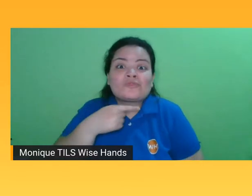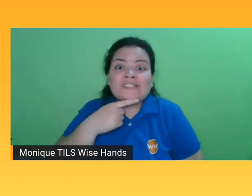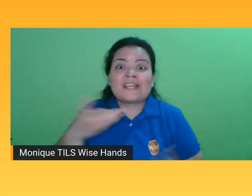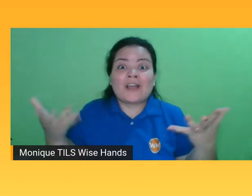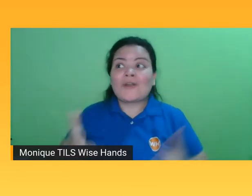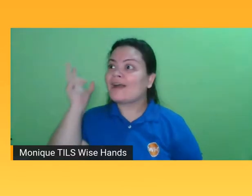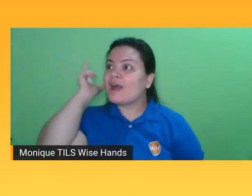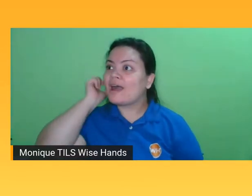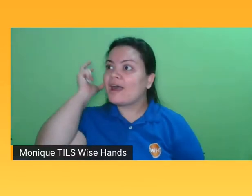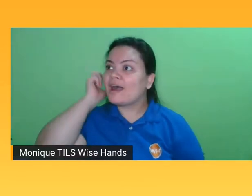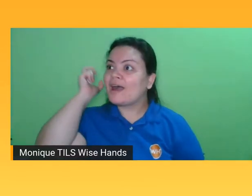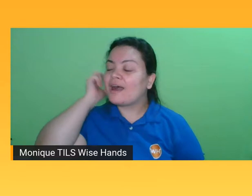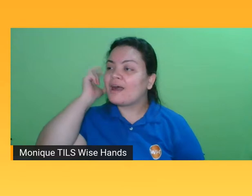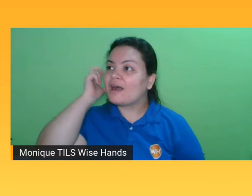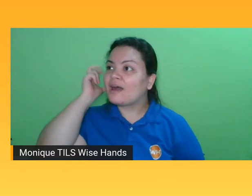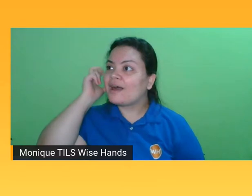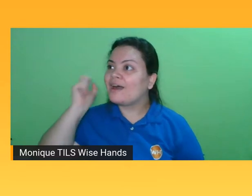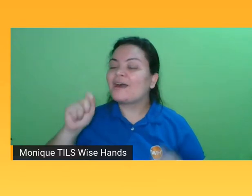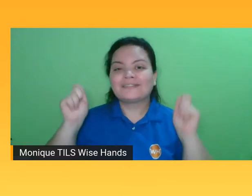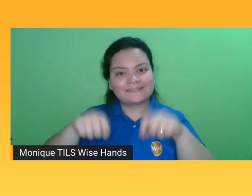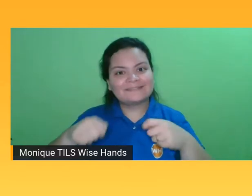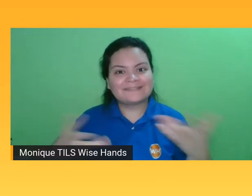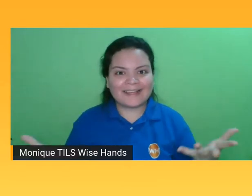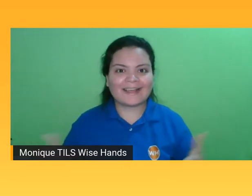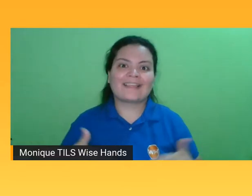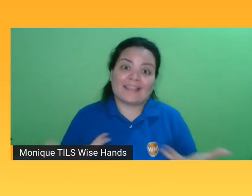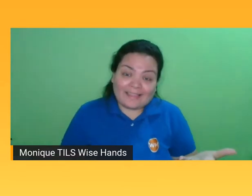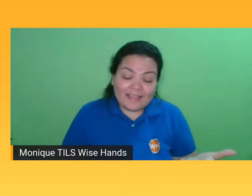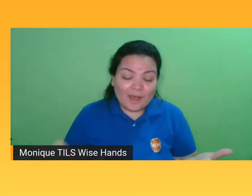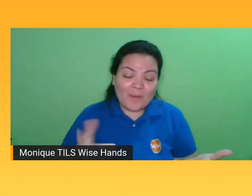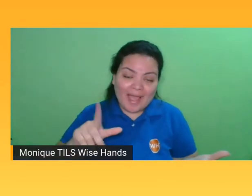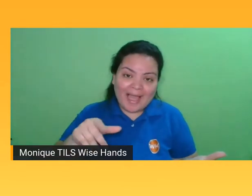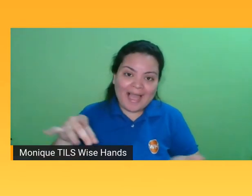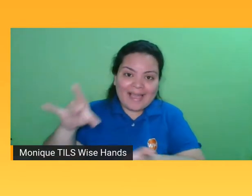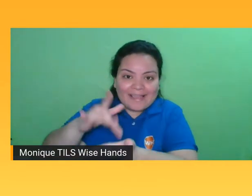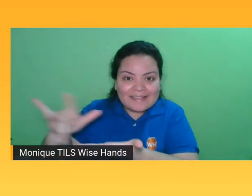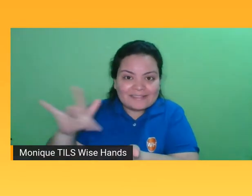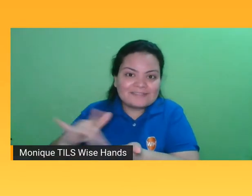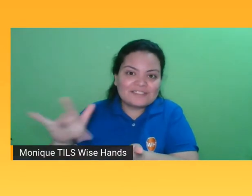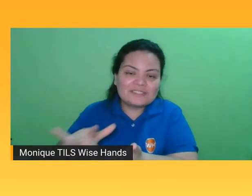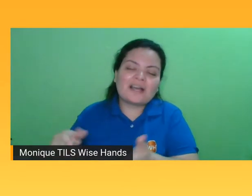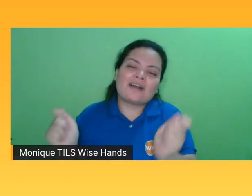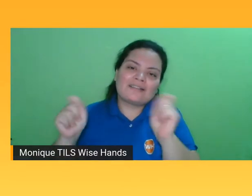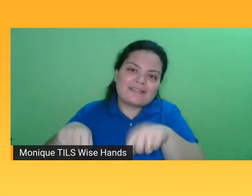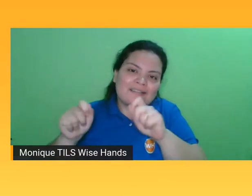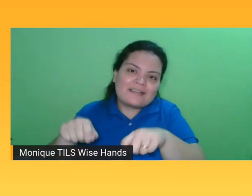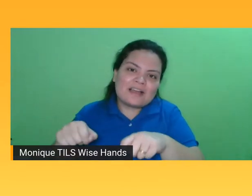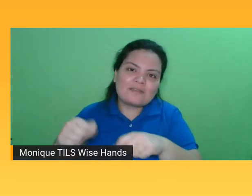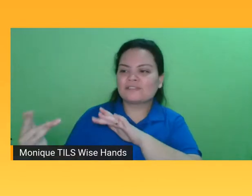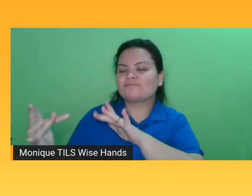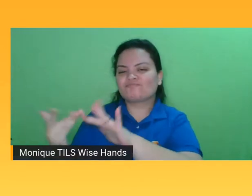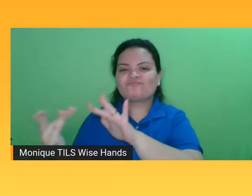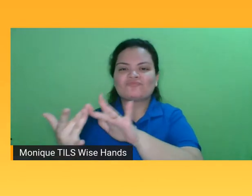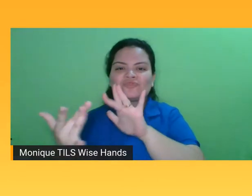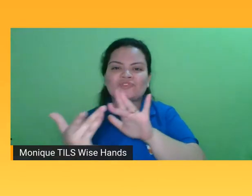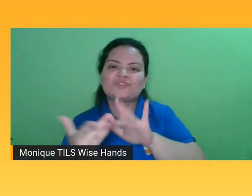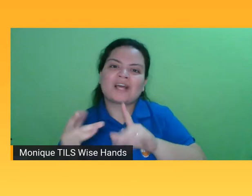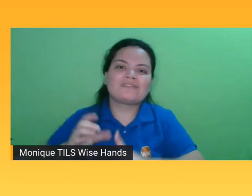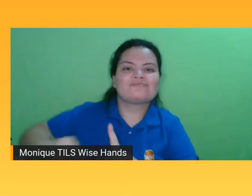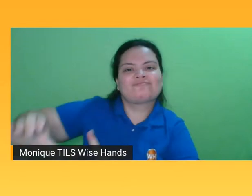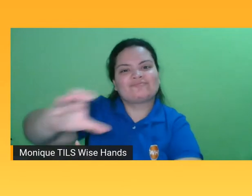O digital permite isso, que o editor tenha um contato direto com a audiência sem precisar de intermediários. Isso tem sido muito rico para mim.